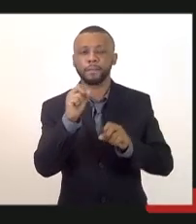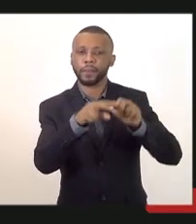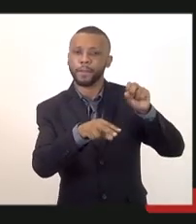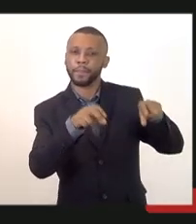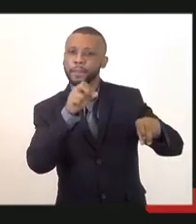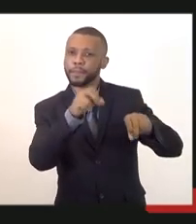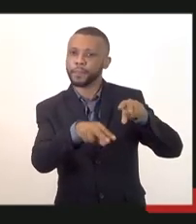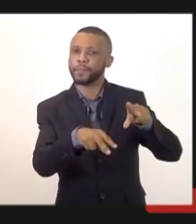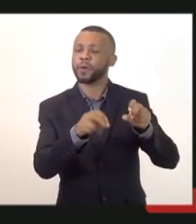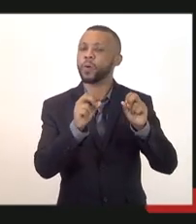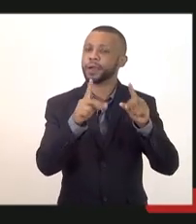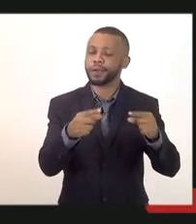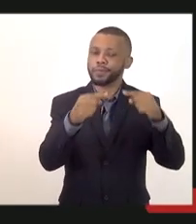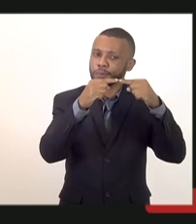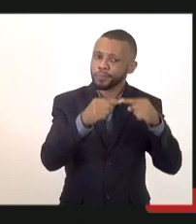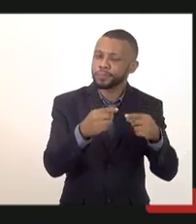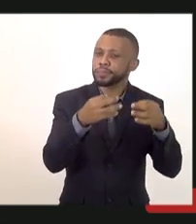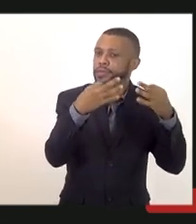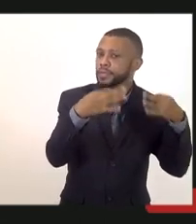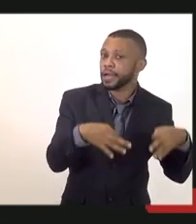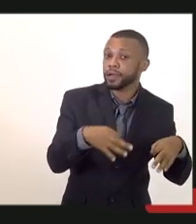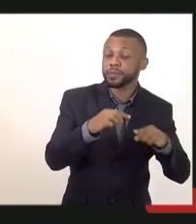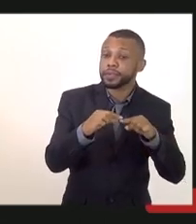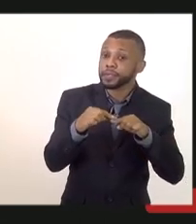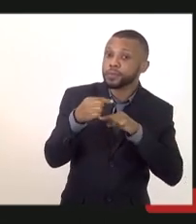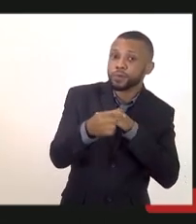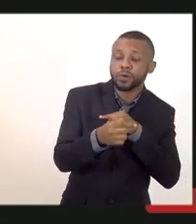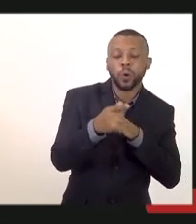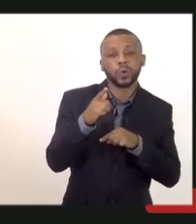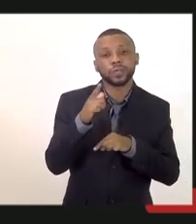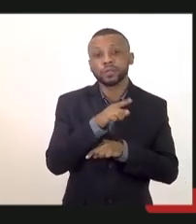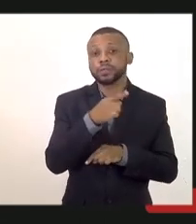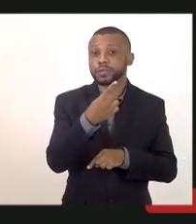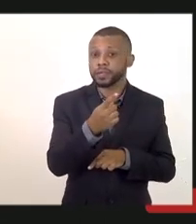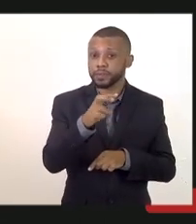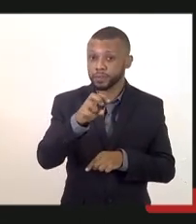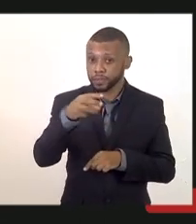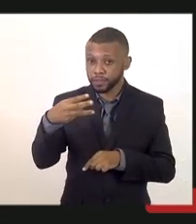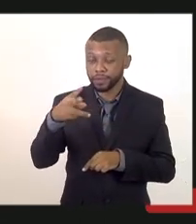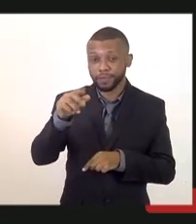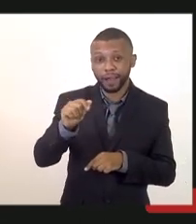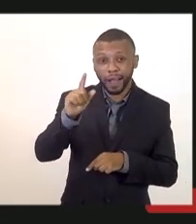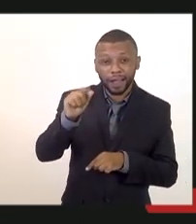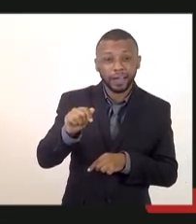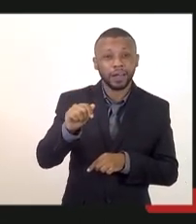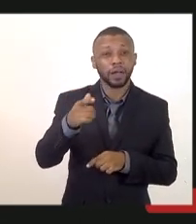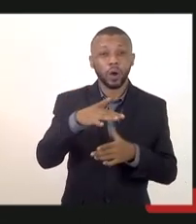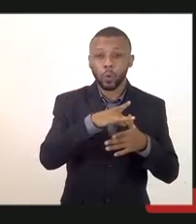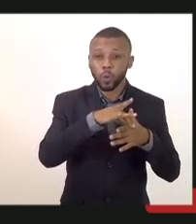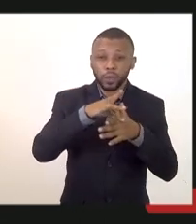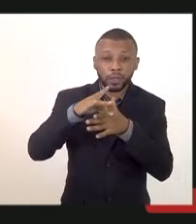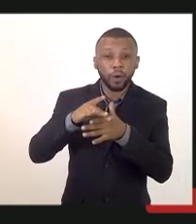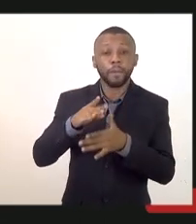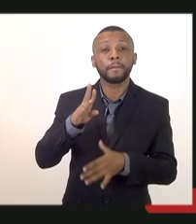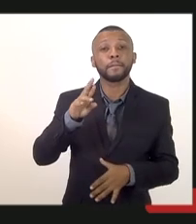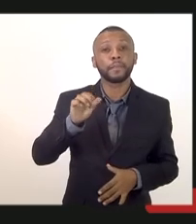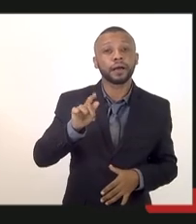deveriam ser posteriormente foi conseguido 153 vagas com o coronel Braganeta na época da intervenção